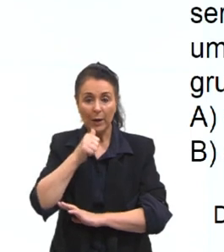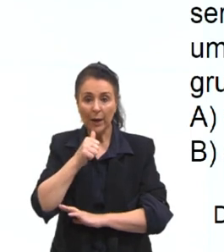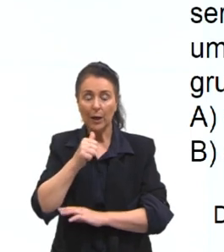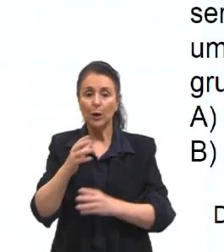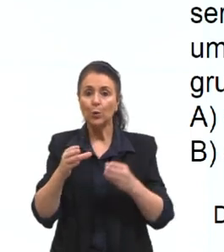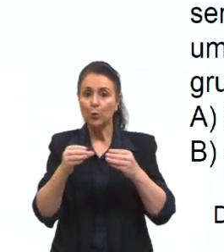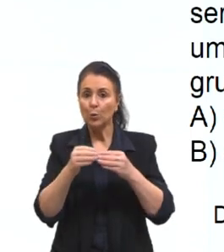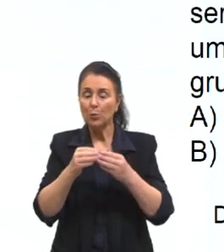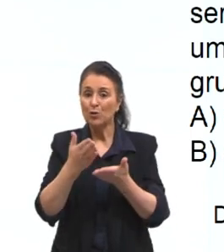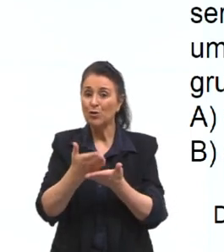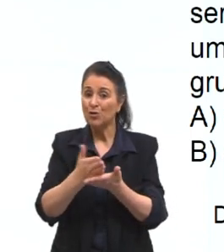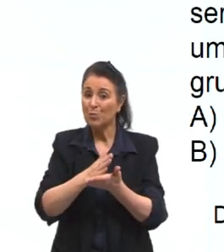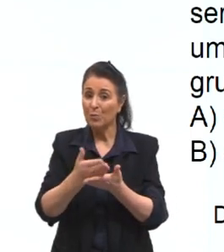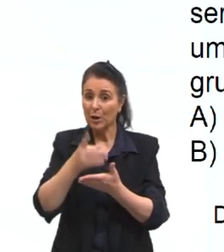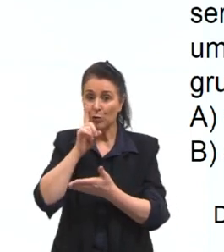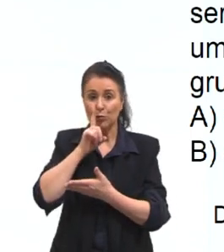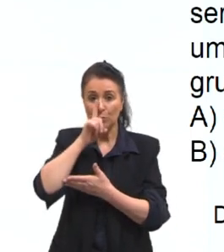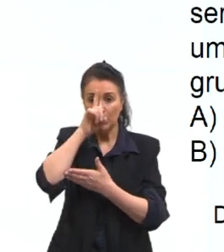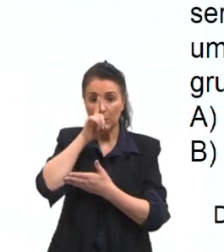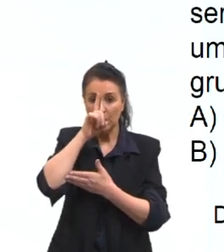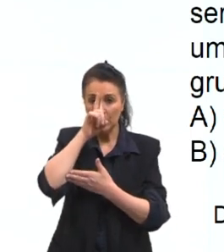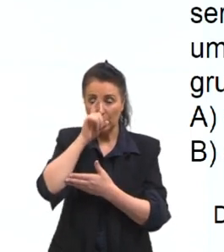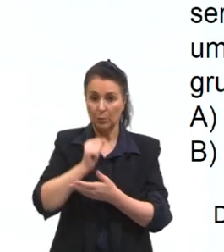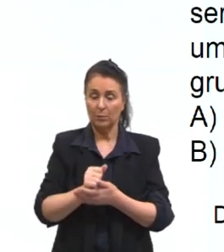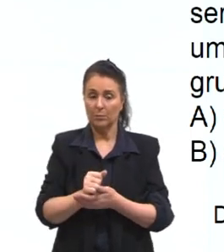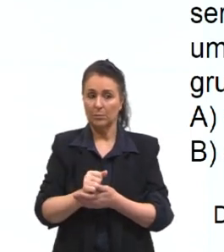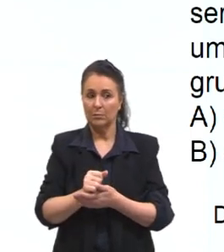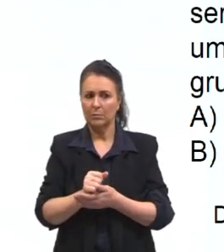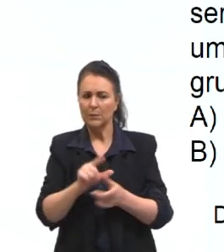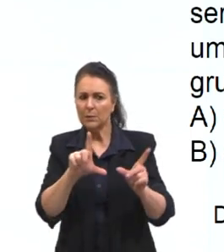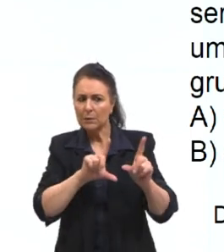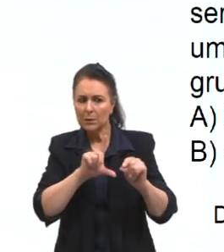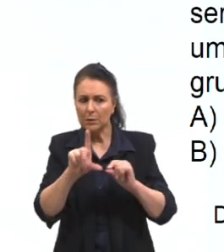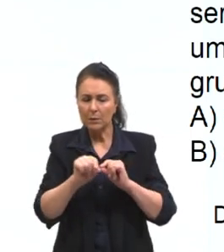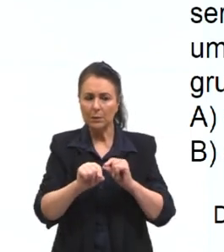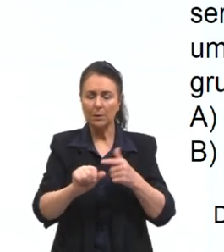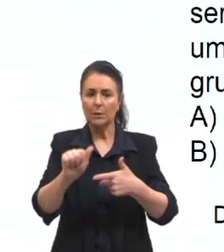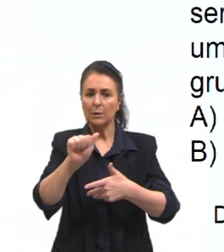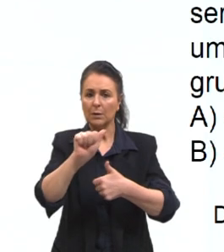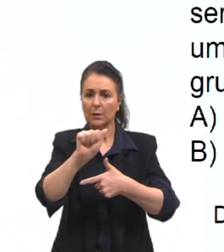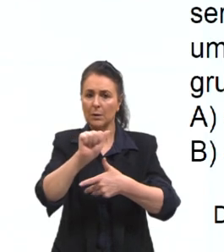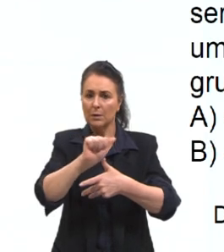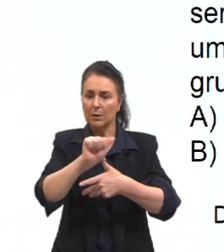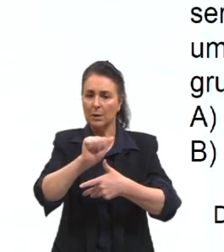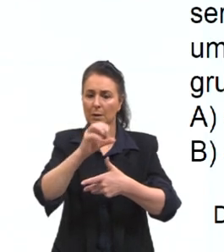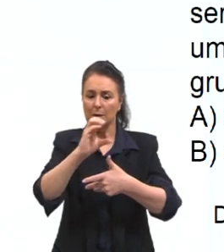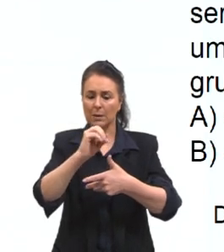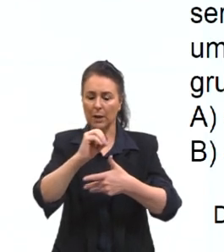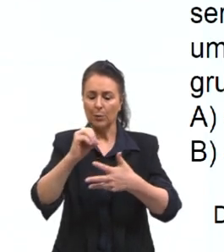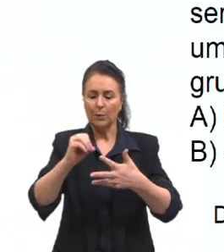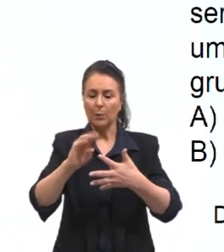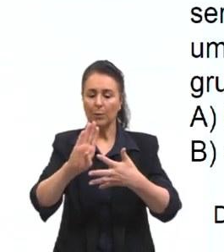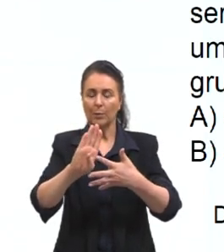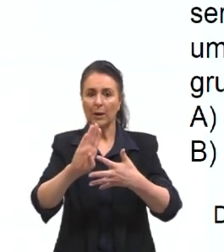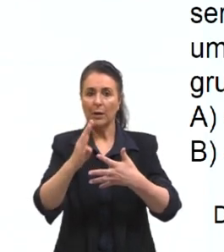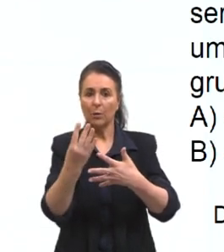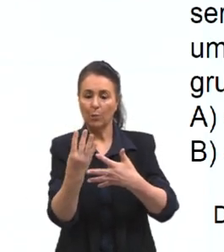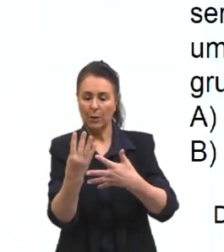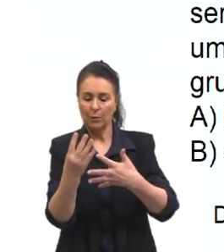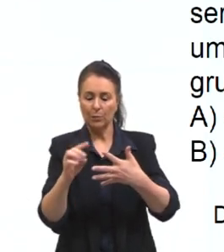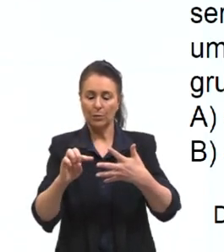de médio risco. Então, das alternativas, nós temos letra A, 0, letra B, 4,